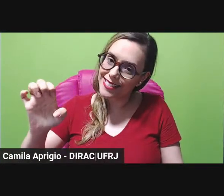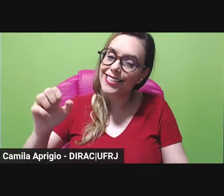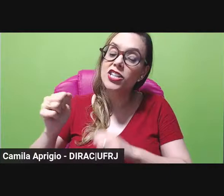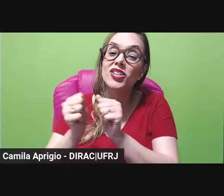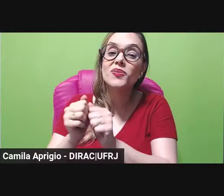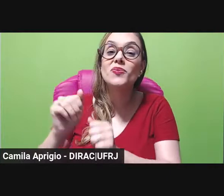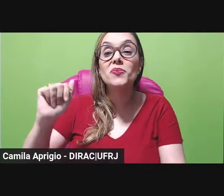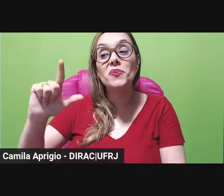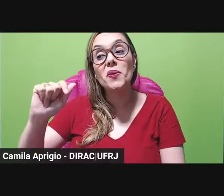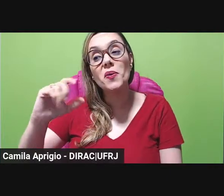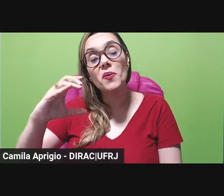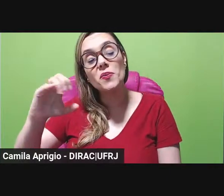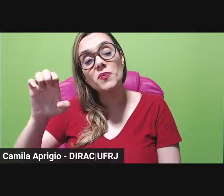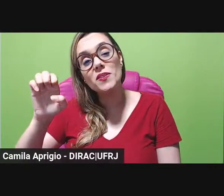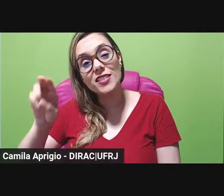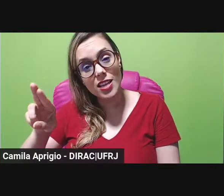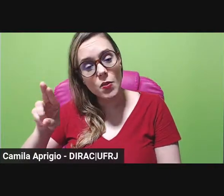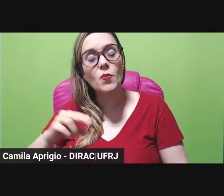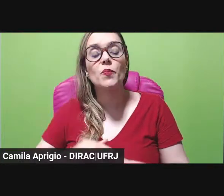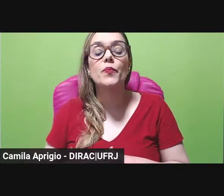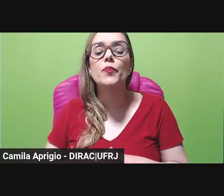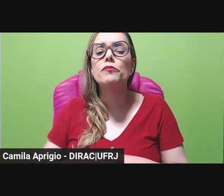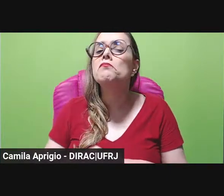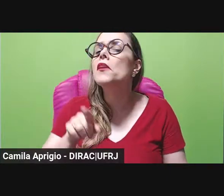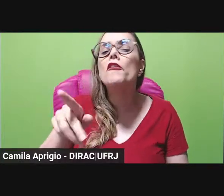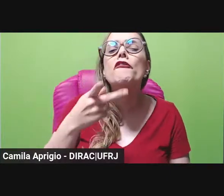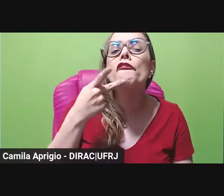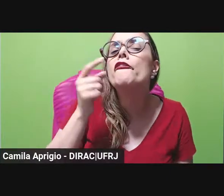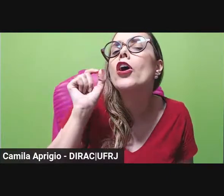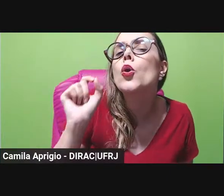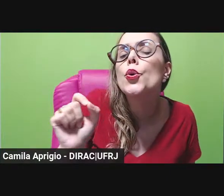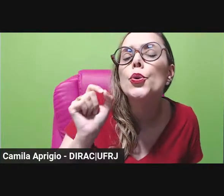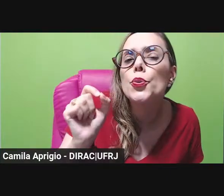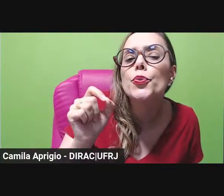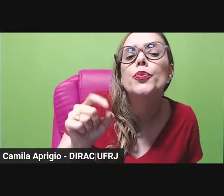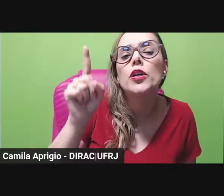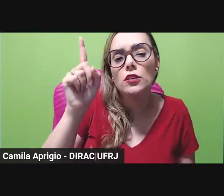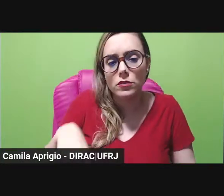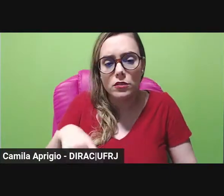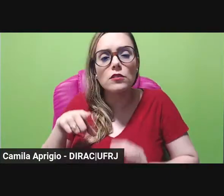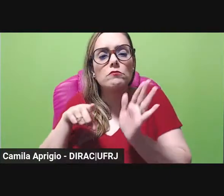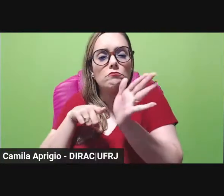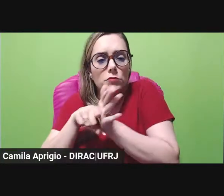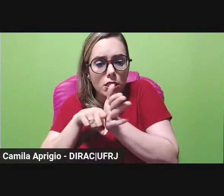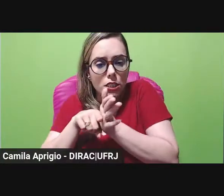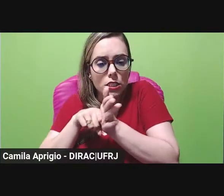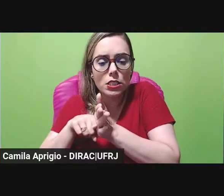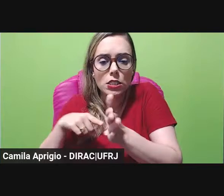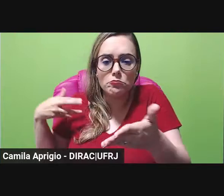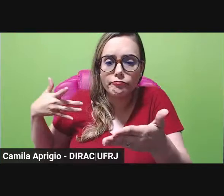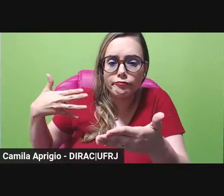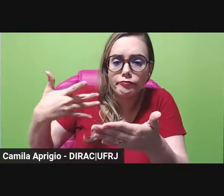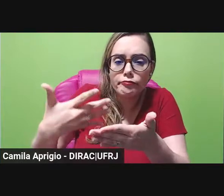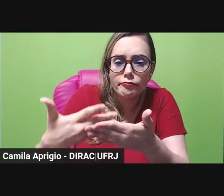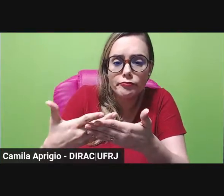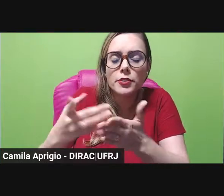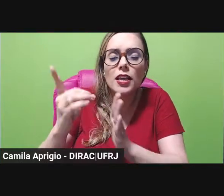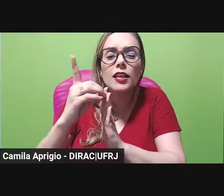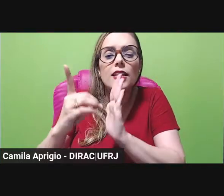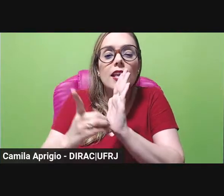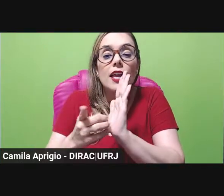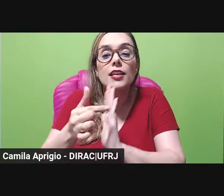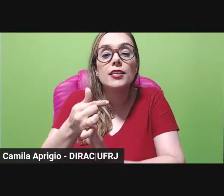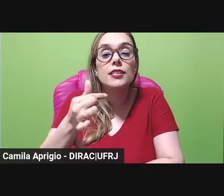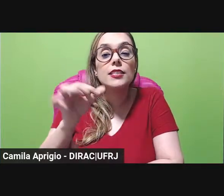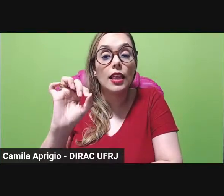Oswaldo Portela diz o seguinte ainda pesquisando a fábula nos anos 70 ele diz assim